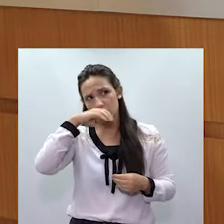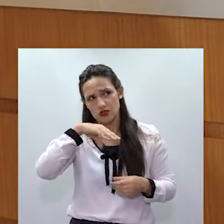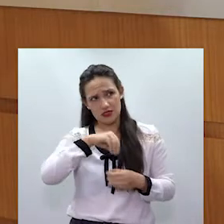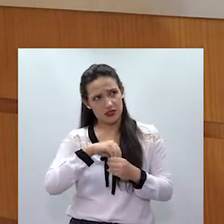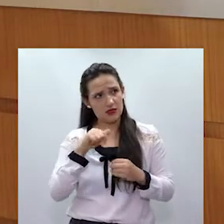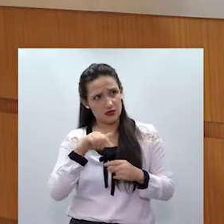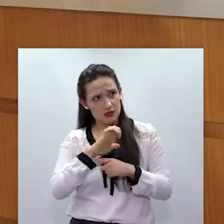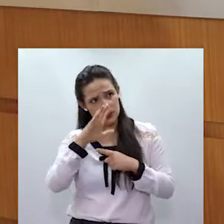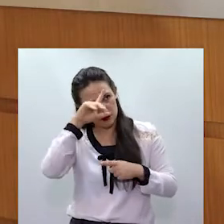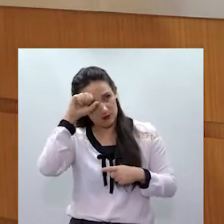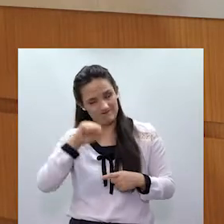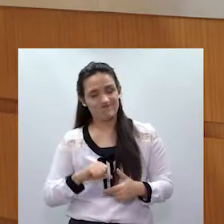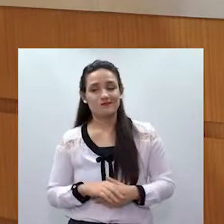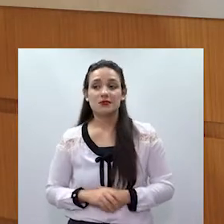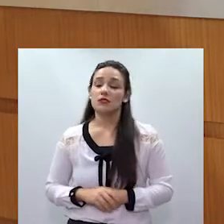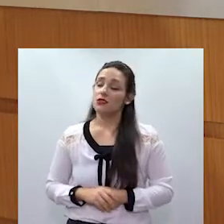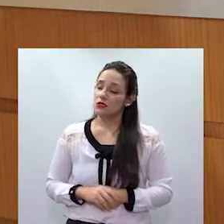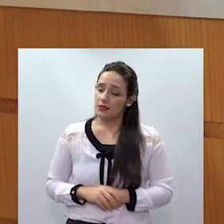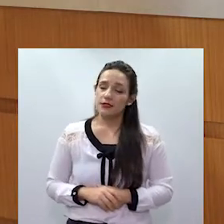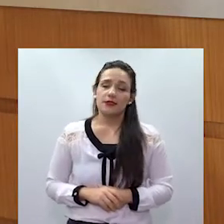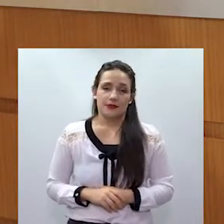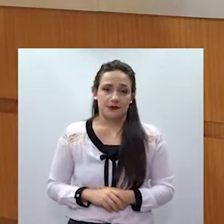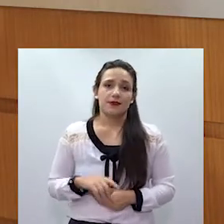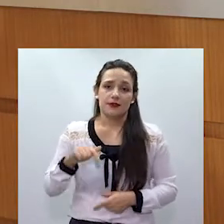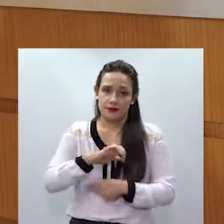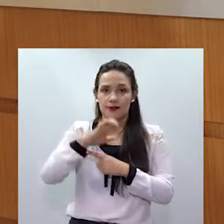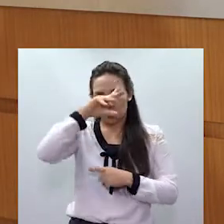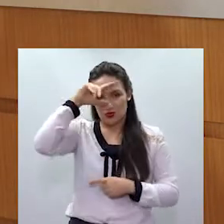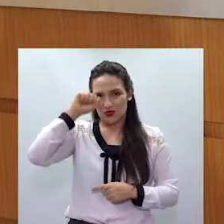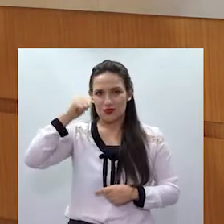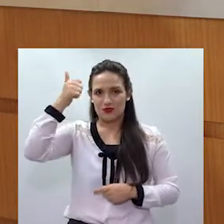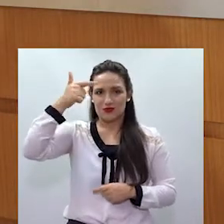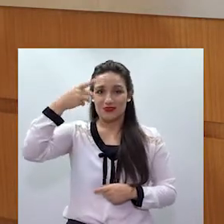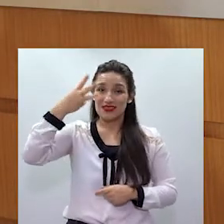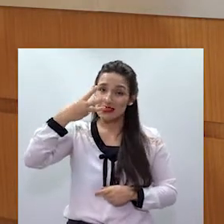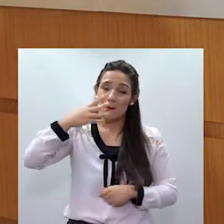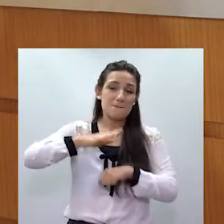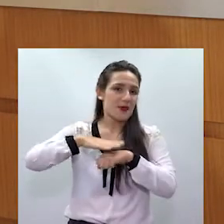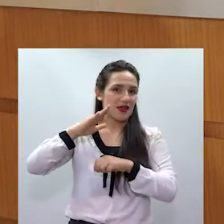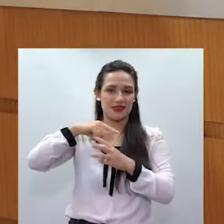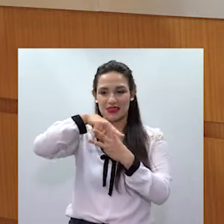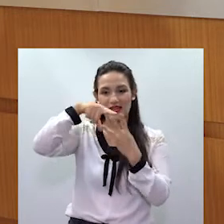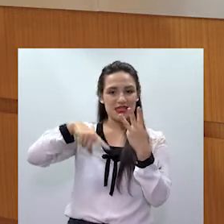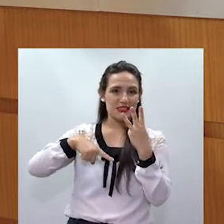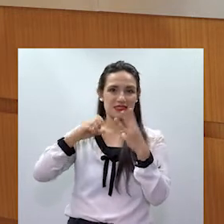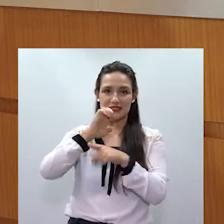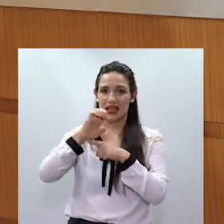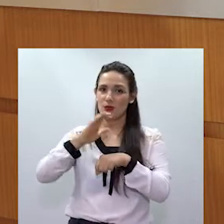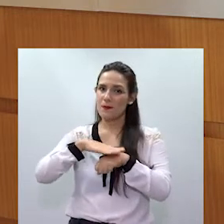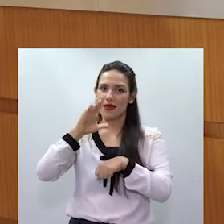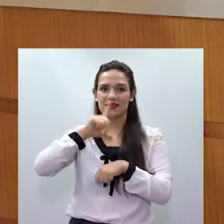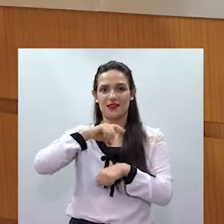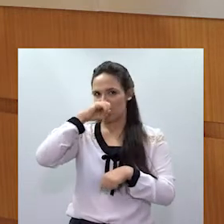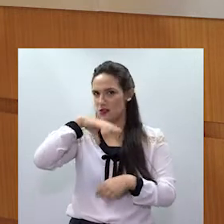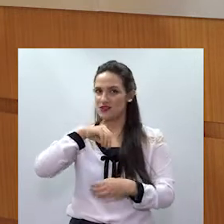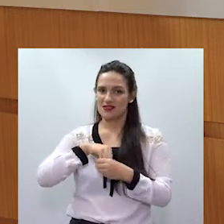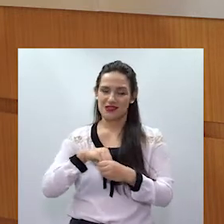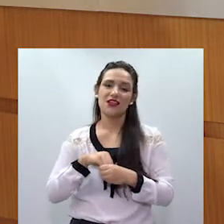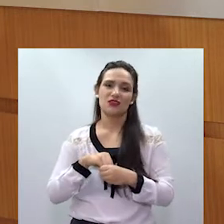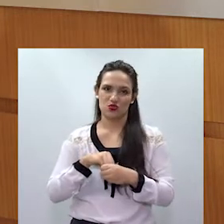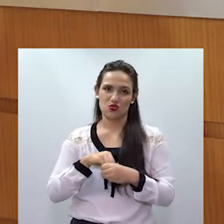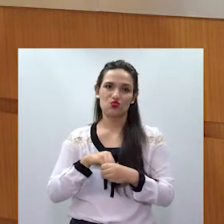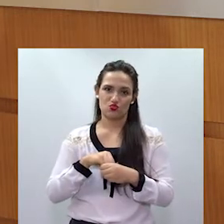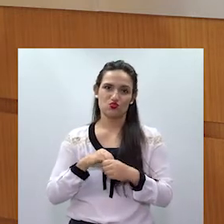Infelizmente, Mato Grosso do Sul está entre os três estados com maior índice de violência doméstica no país. Então, nossa situação